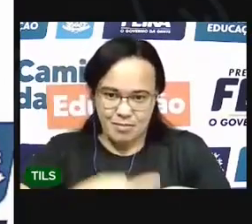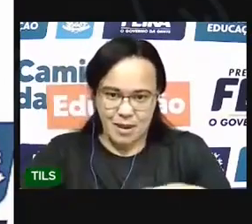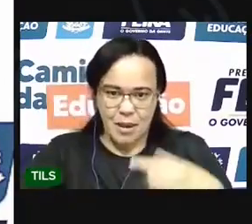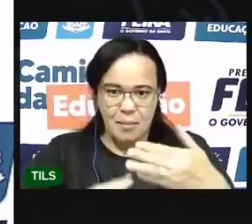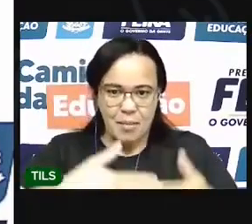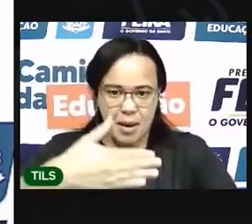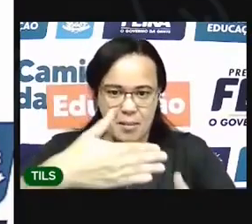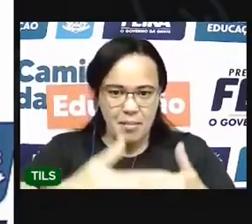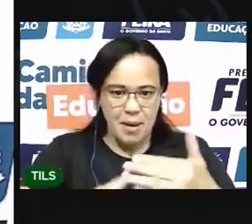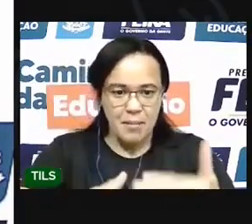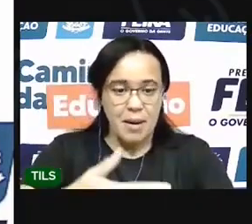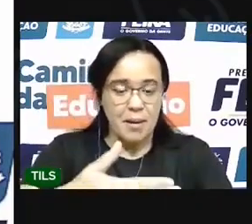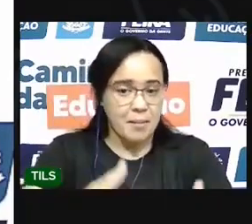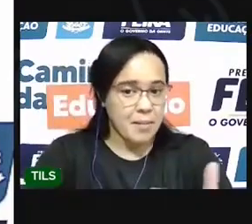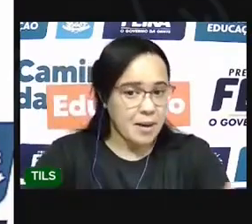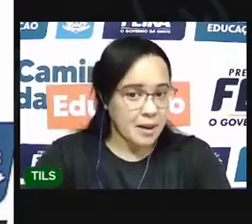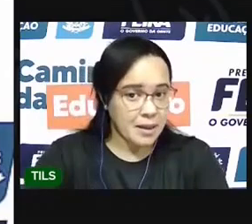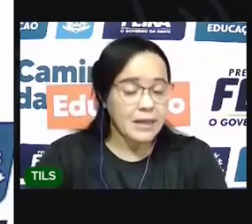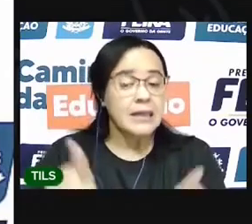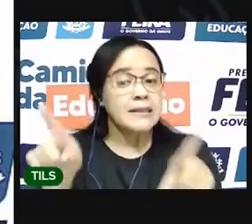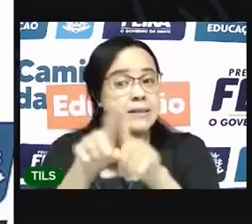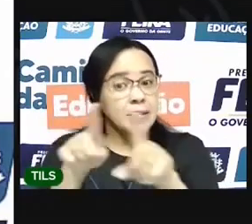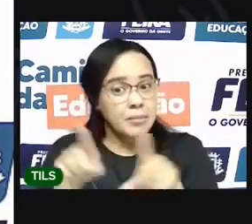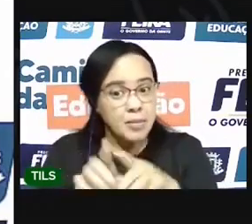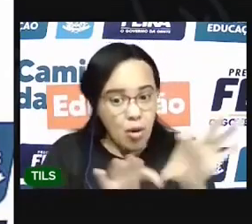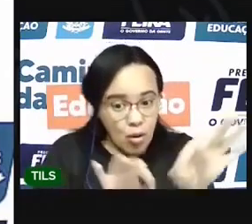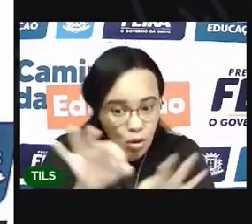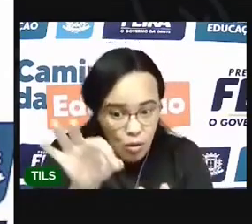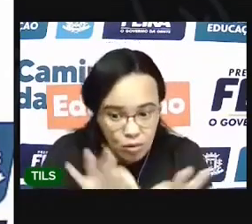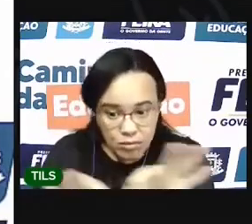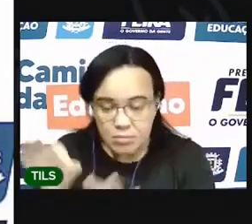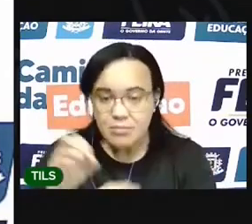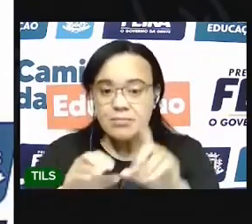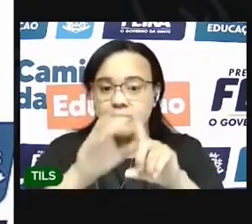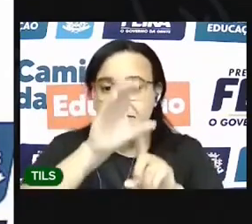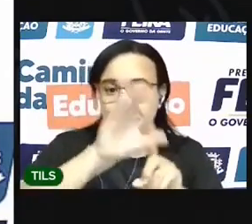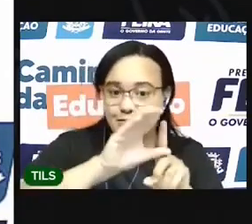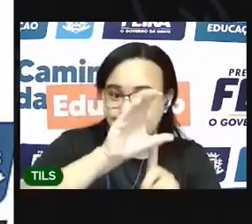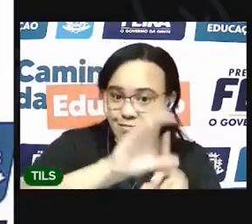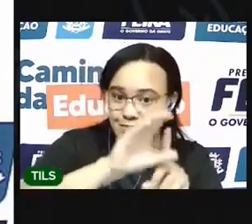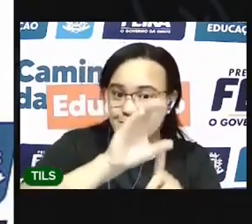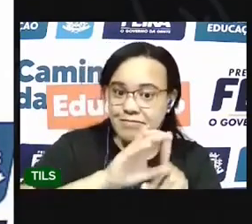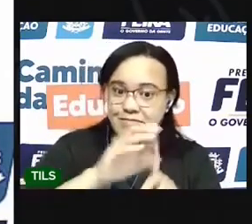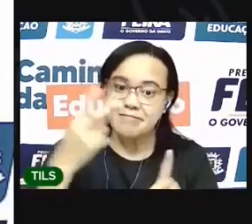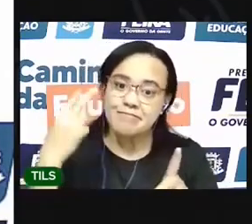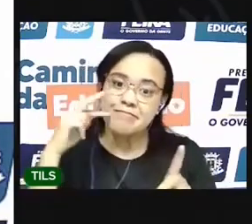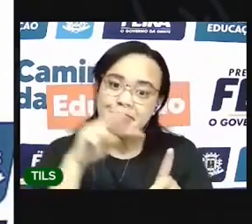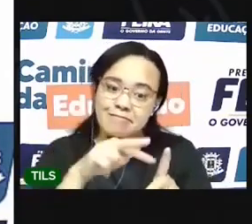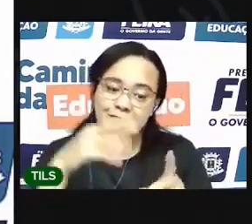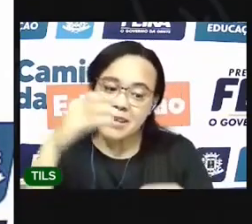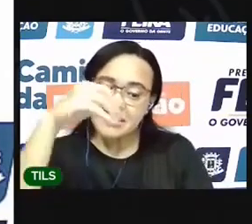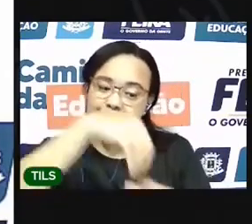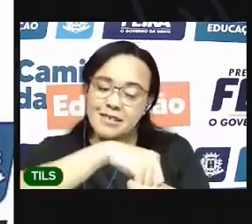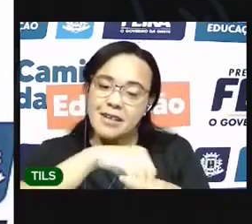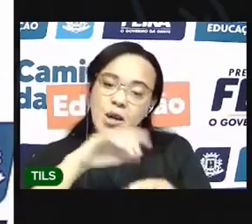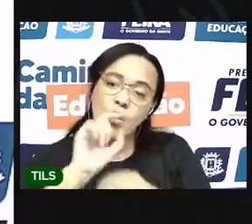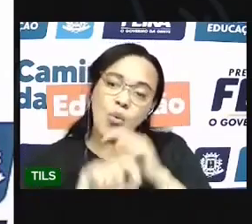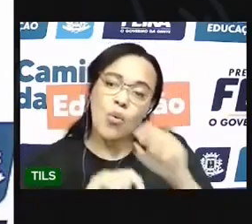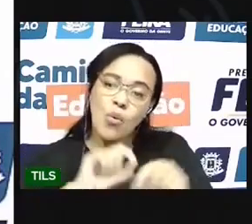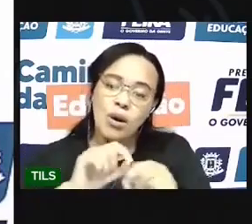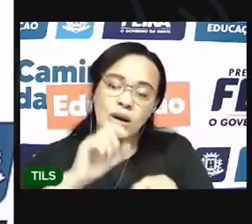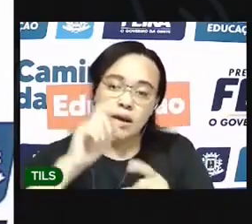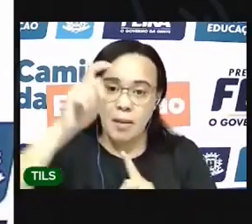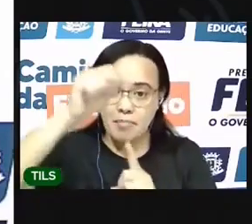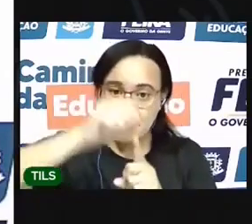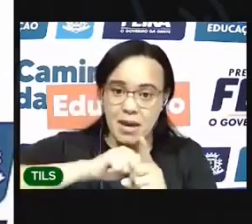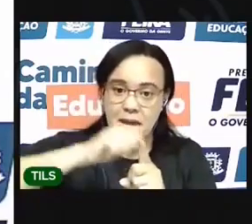A organização do calendário Vimos que no calendário Os dias de um mês Estão